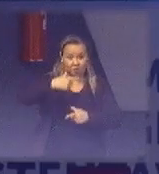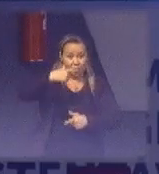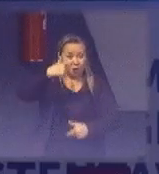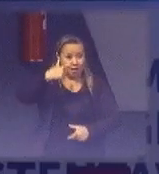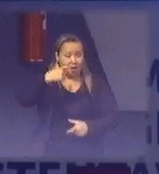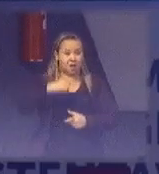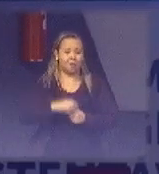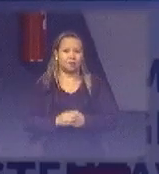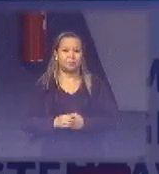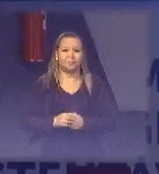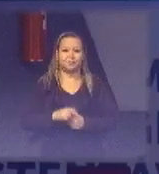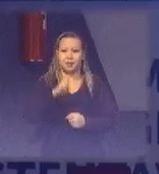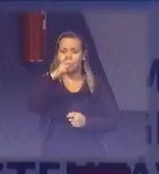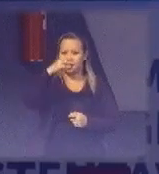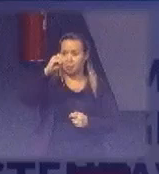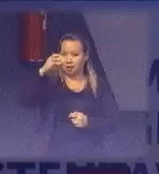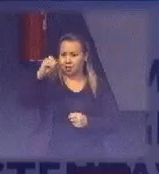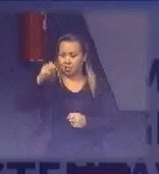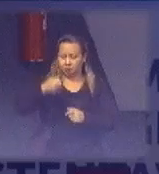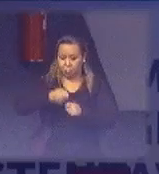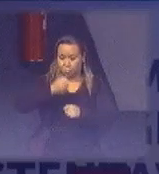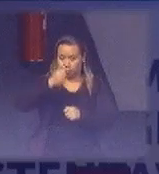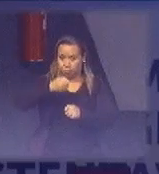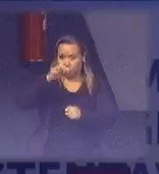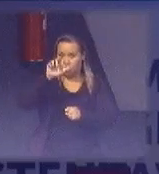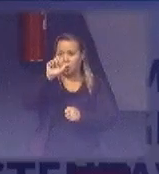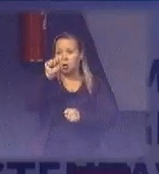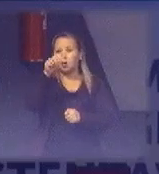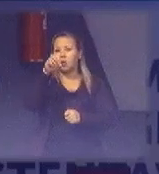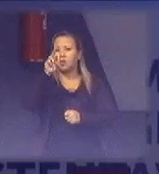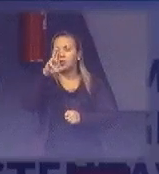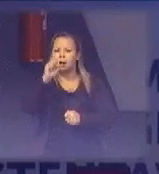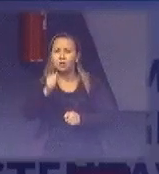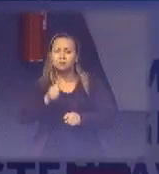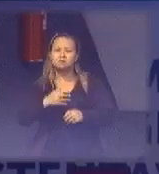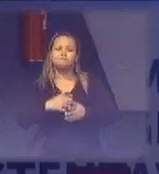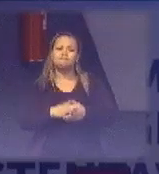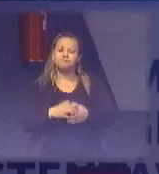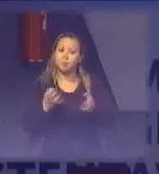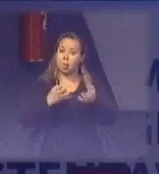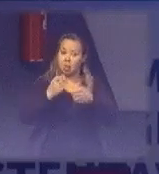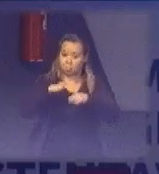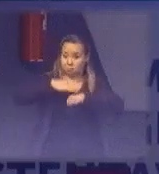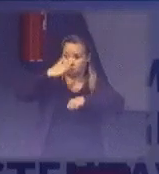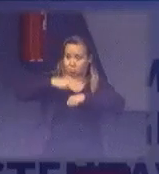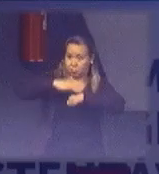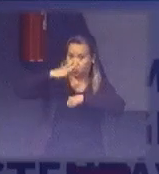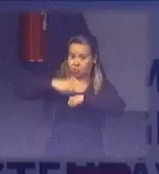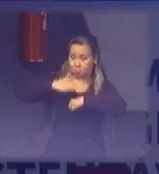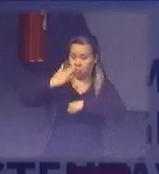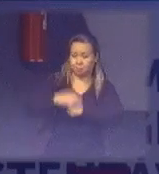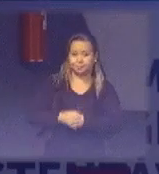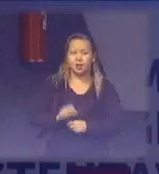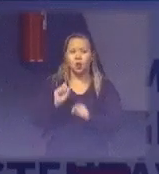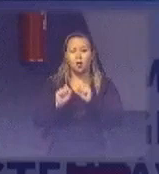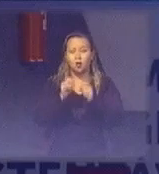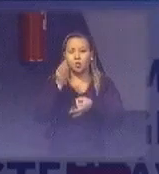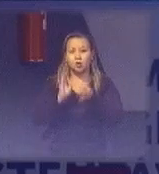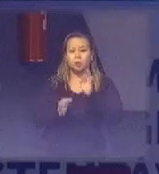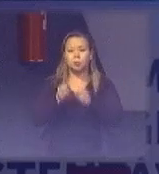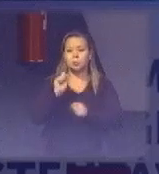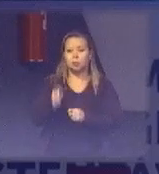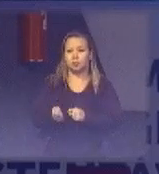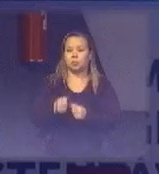2 litros. Então, quanto mais houver arrecadação, melhor. Nosso interesse é esse. Então, o o tribunal está